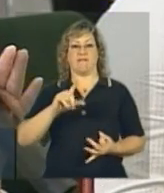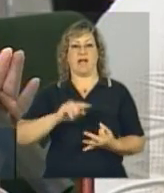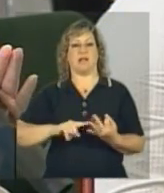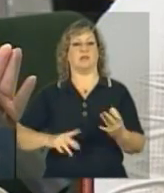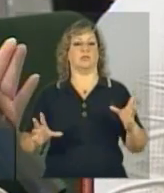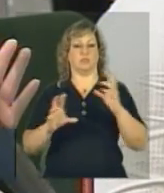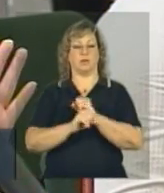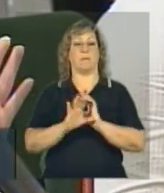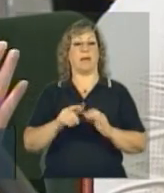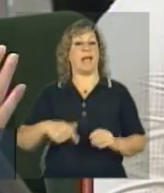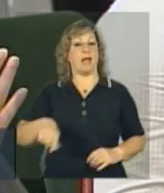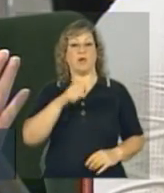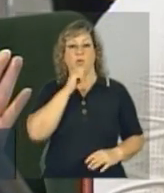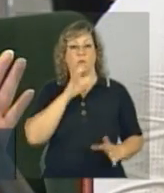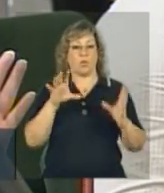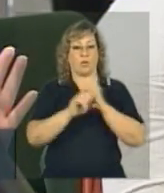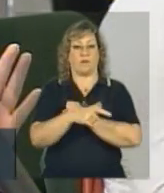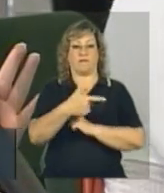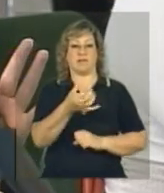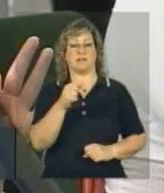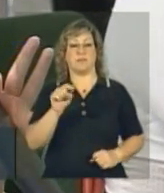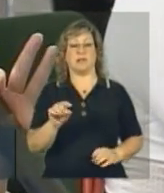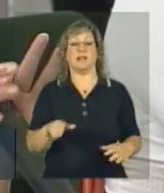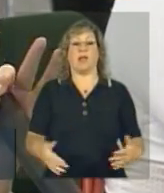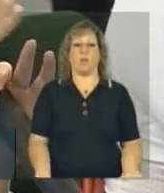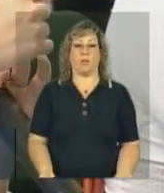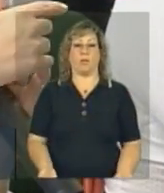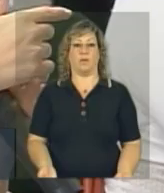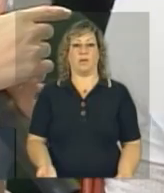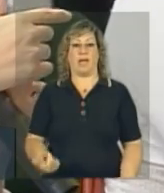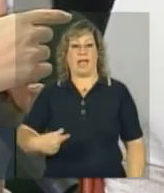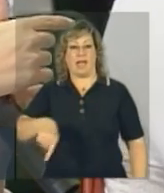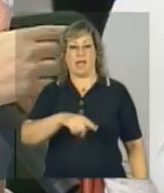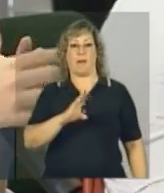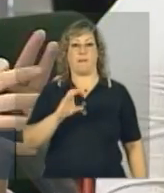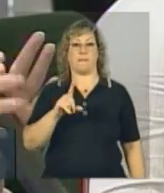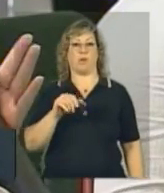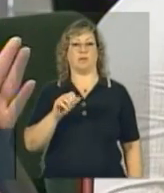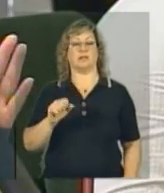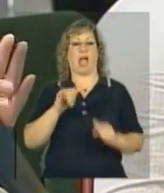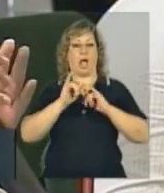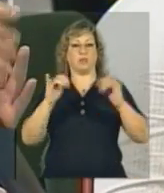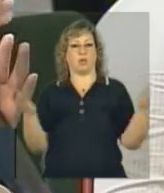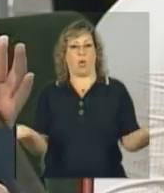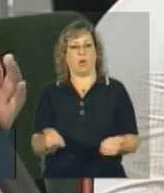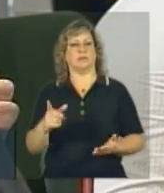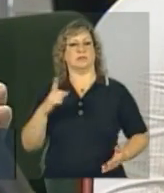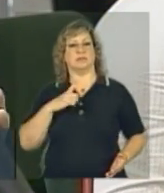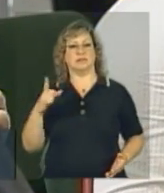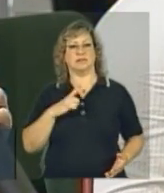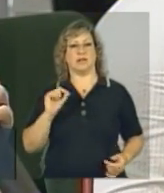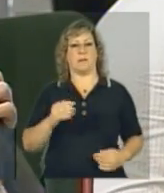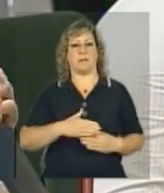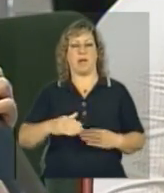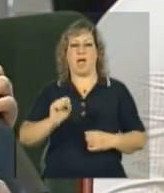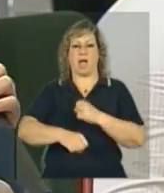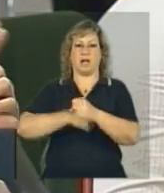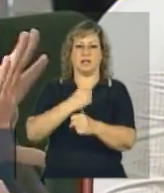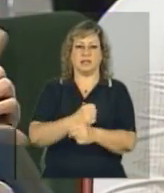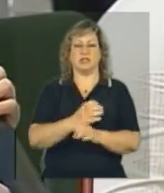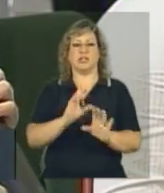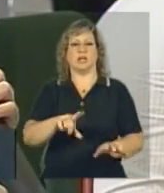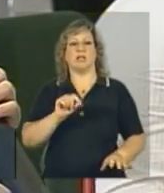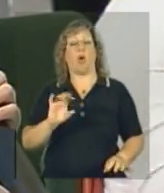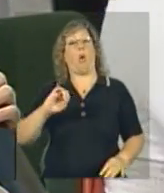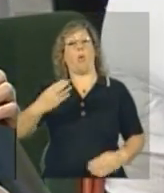não somavam as 26 mil. Então, essas bolsas anunciadas hoje, elas têm um prazo, elas são para o próximo ano, já está